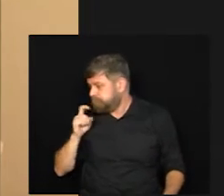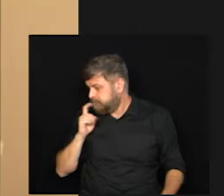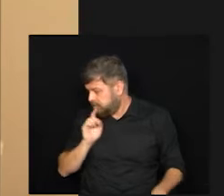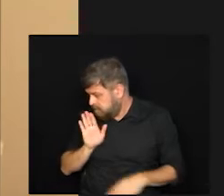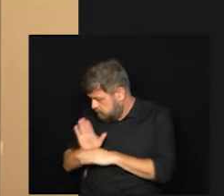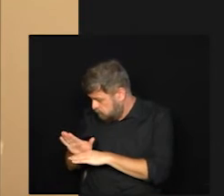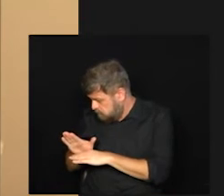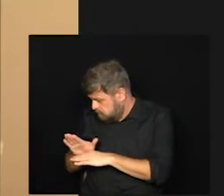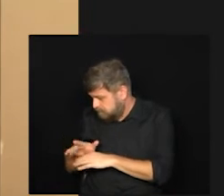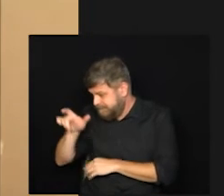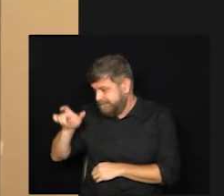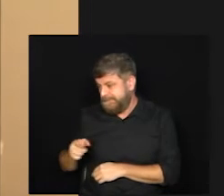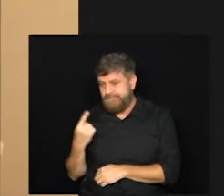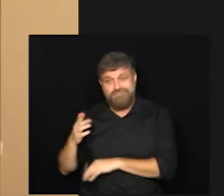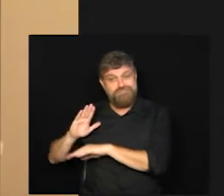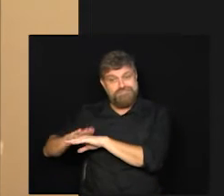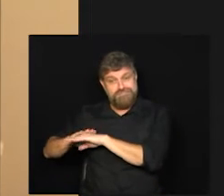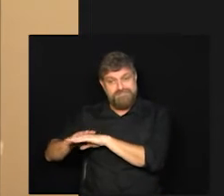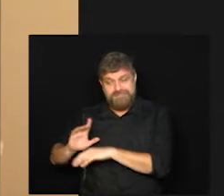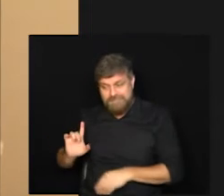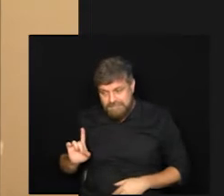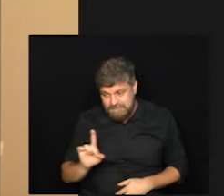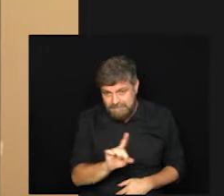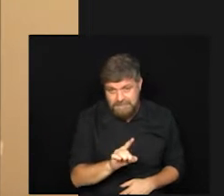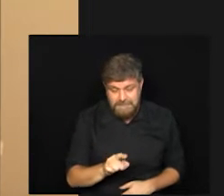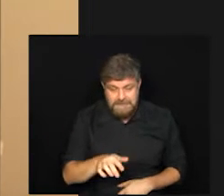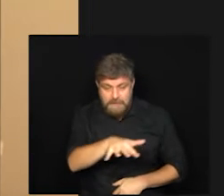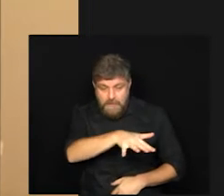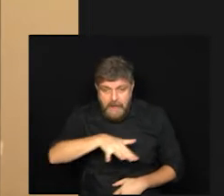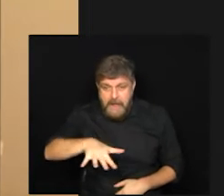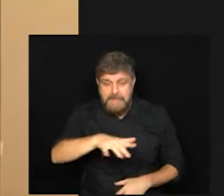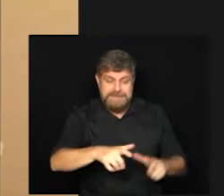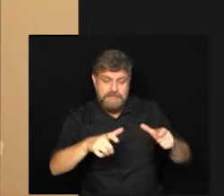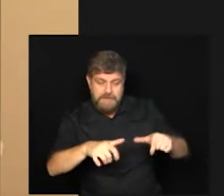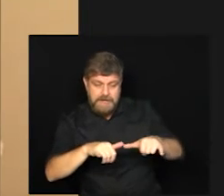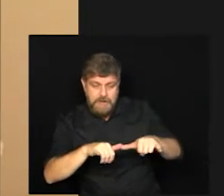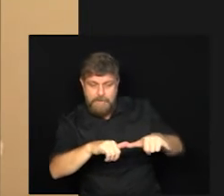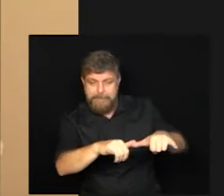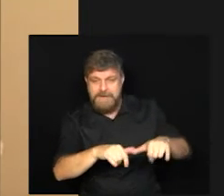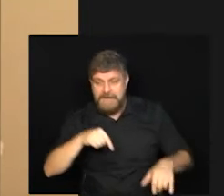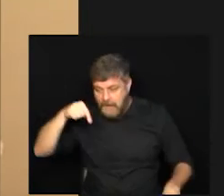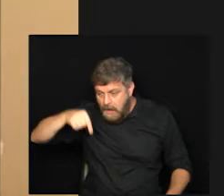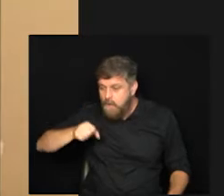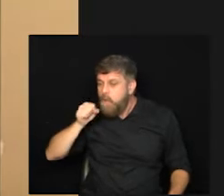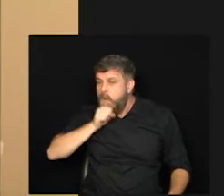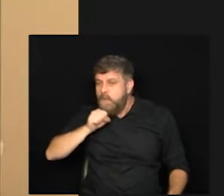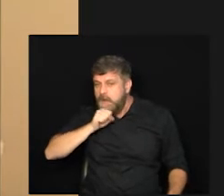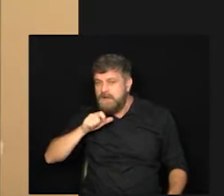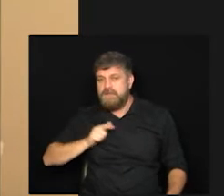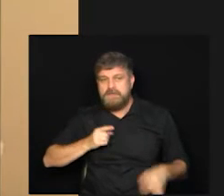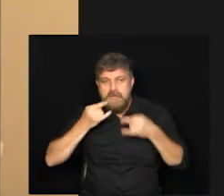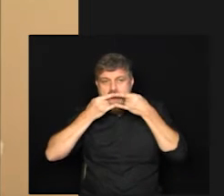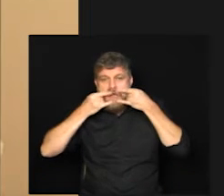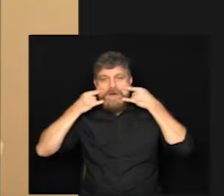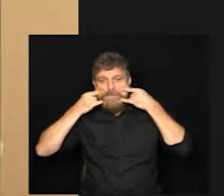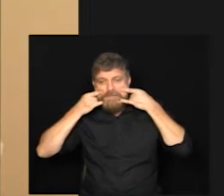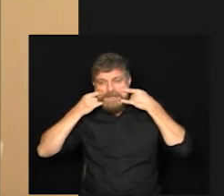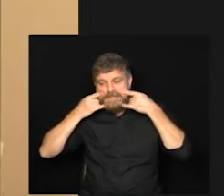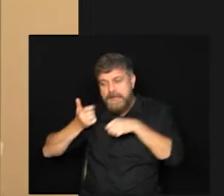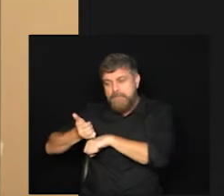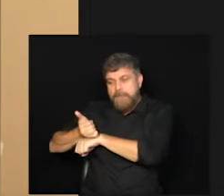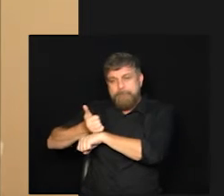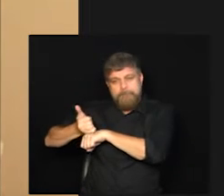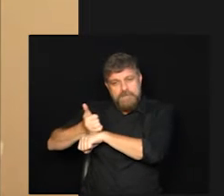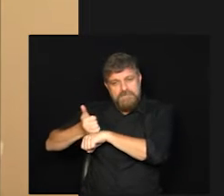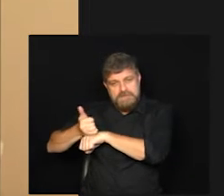compras para ele o ideal é que nesses locais ele utilize sim uma máscara mais protetora